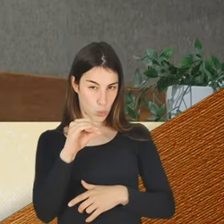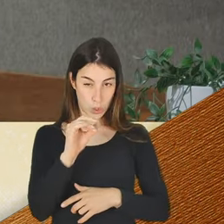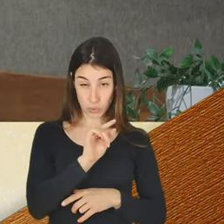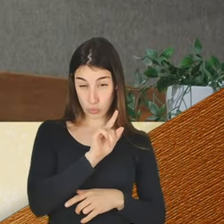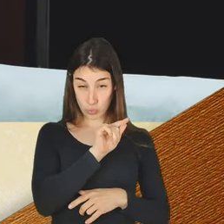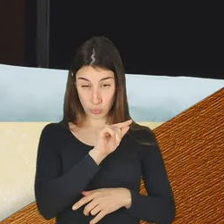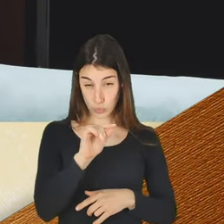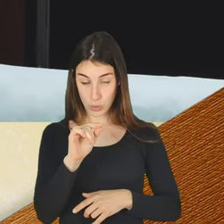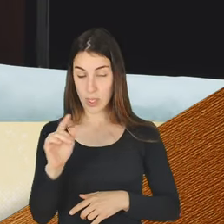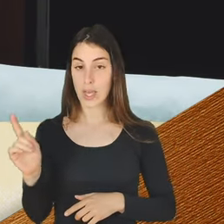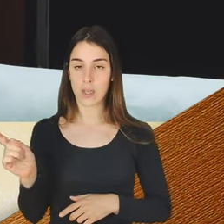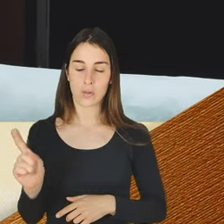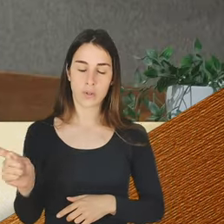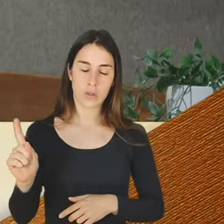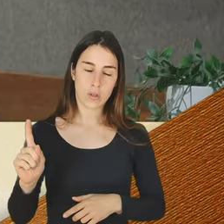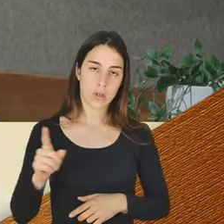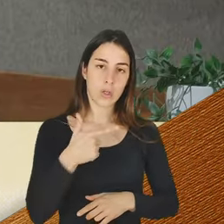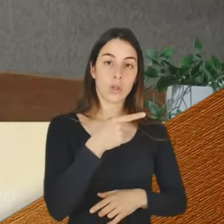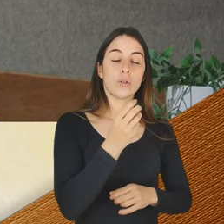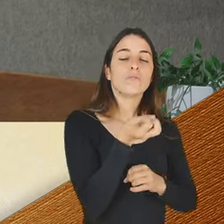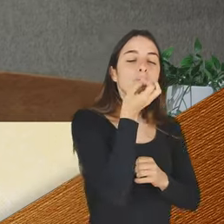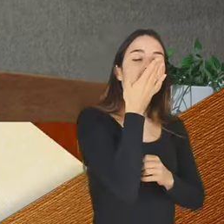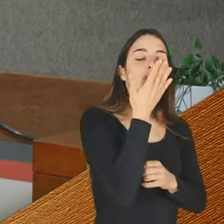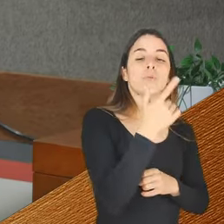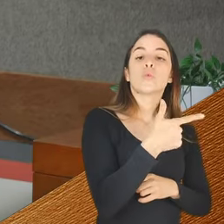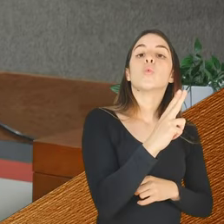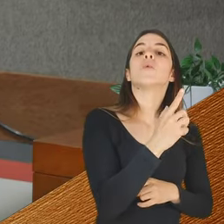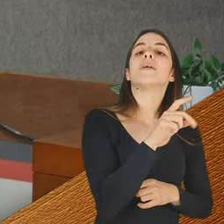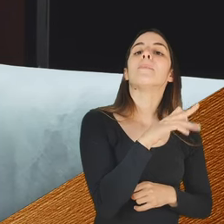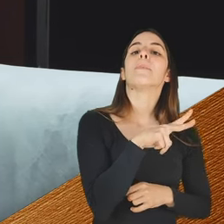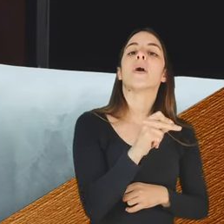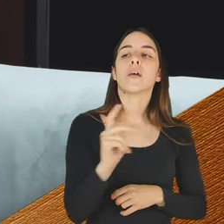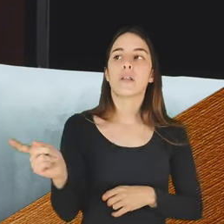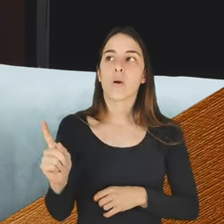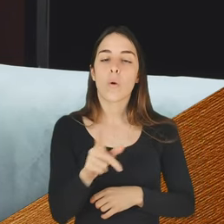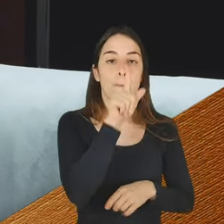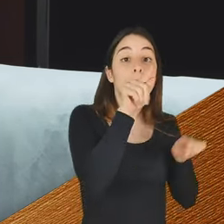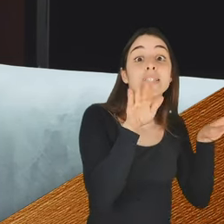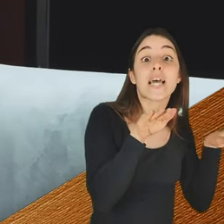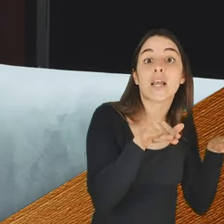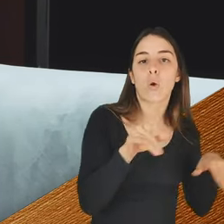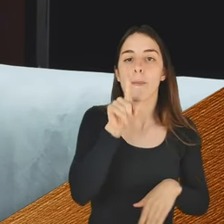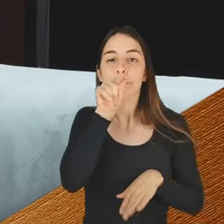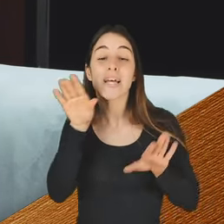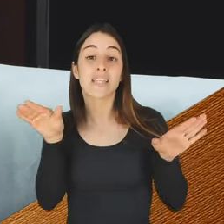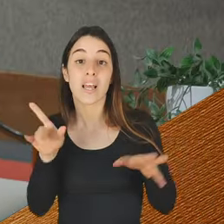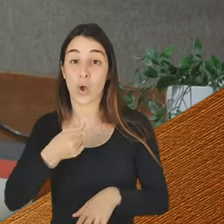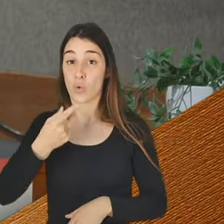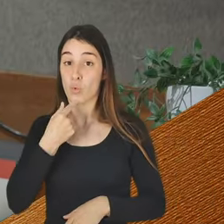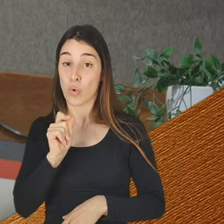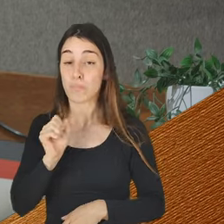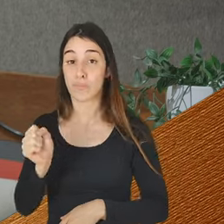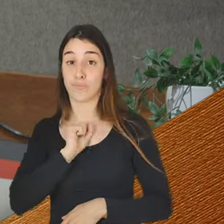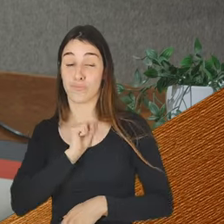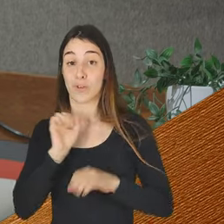Tulipa? Não. Passarinho? Passarinho é o meu nome. Isso nem sequer é ofensivo.